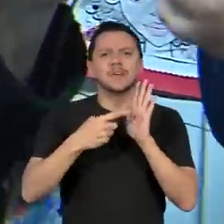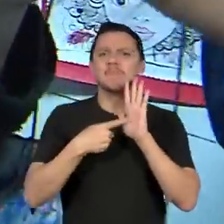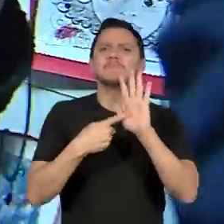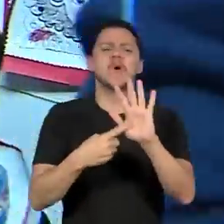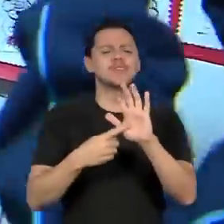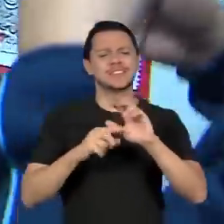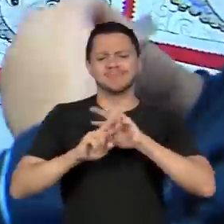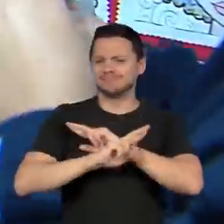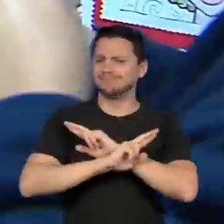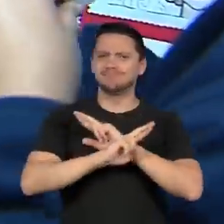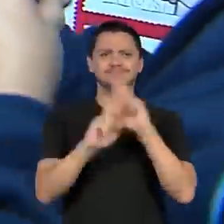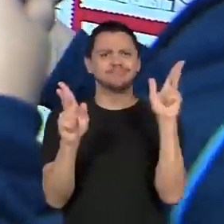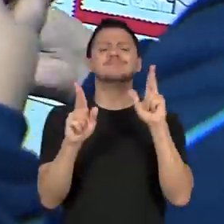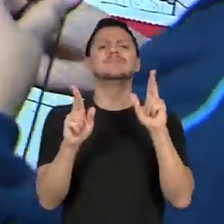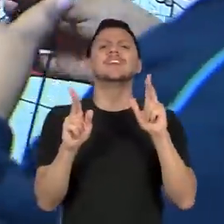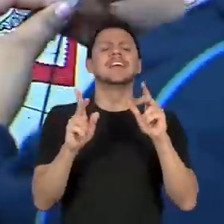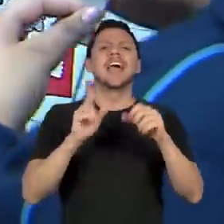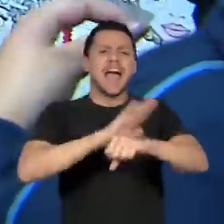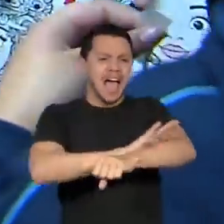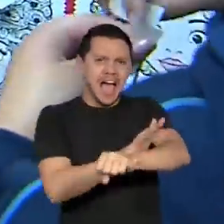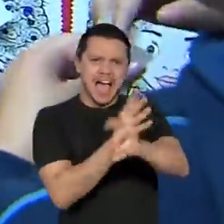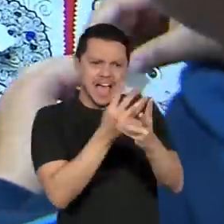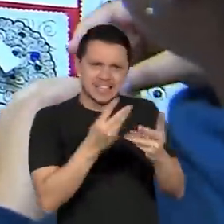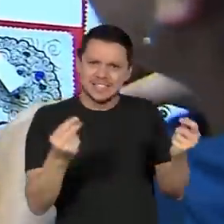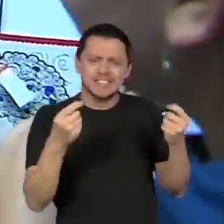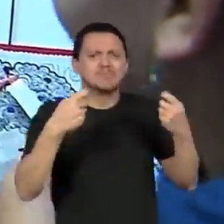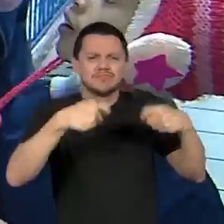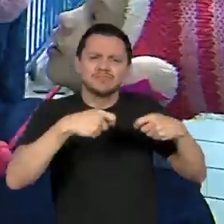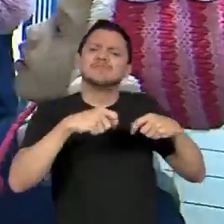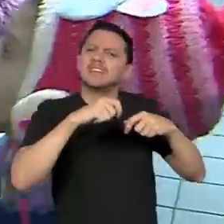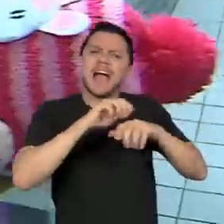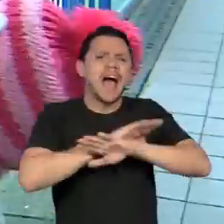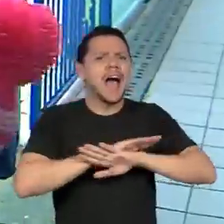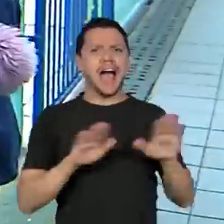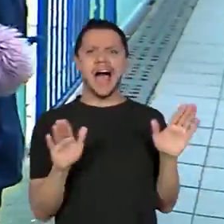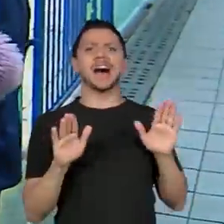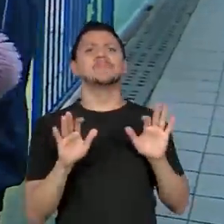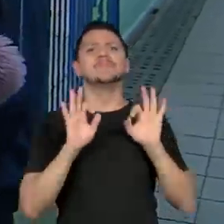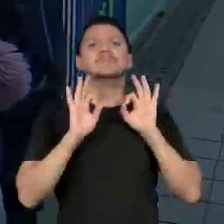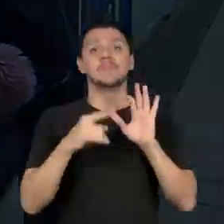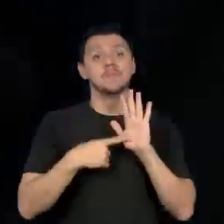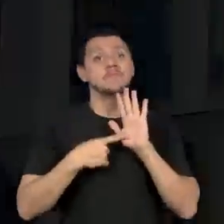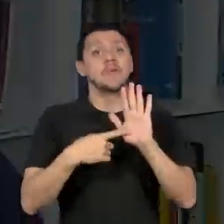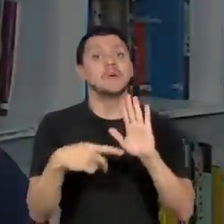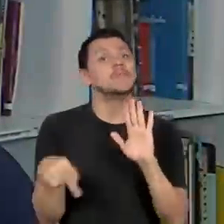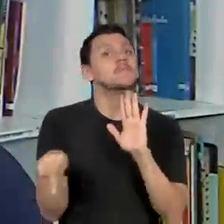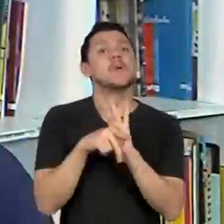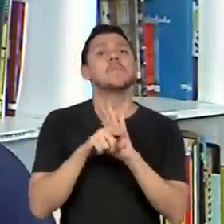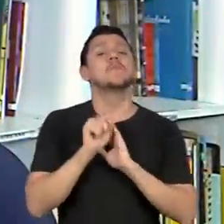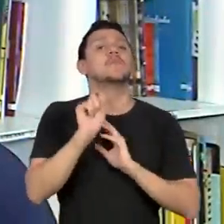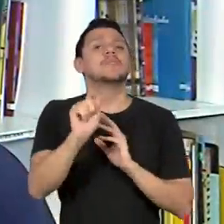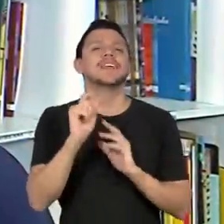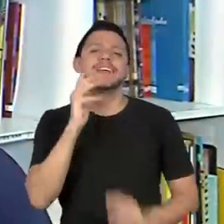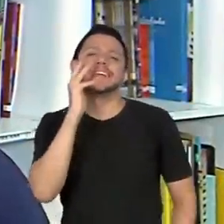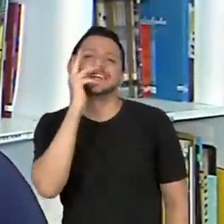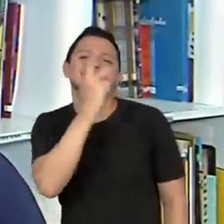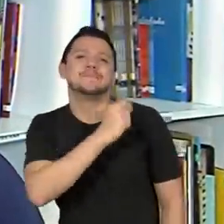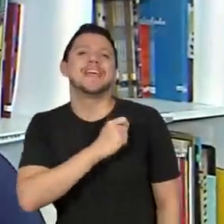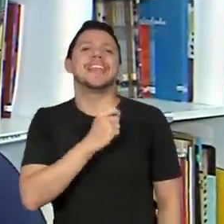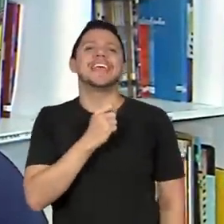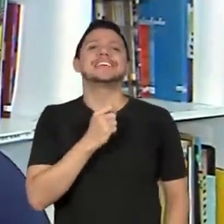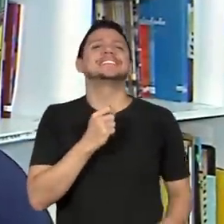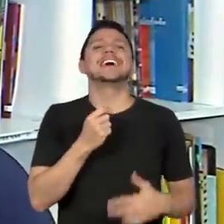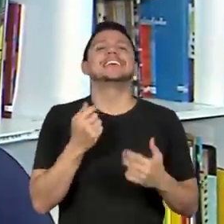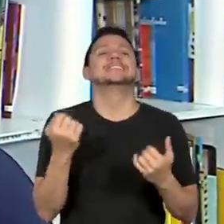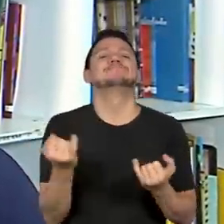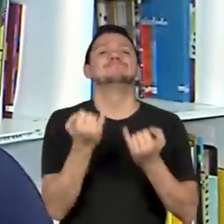racismo e promove uma ancestralidade cheia de riqueza e beleza. Aqui não é nada fácil ser um preto.